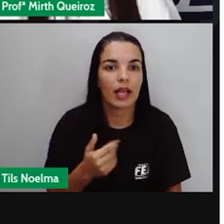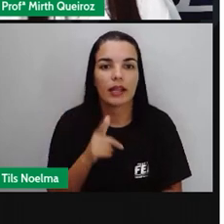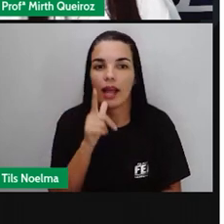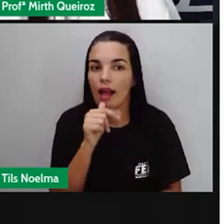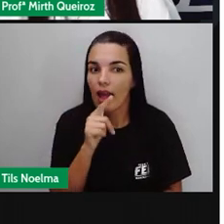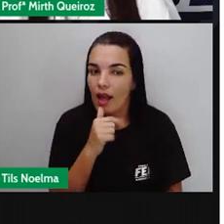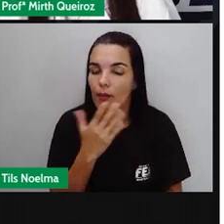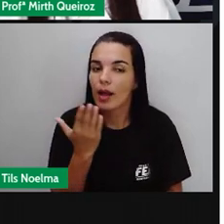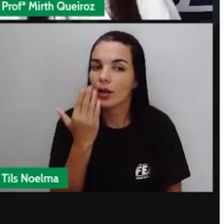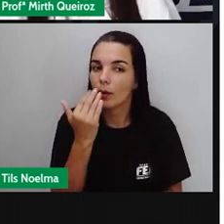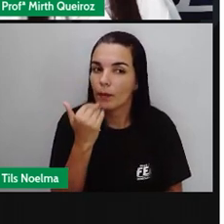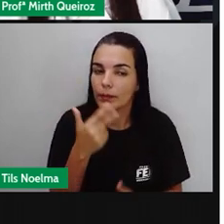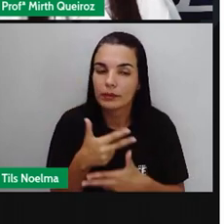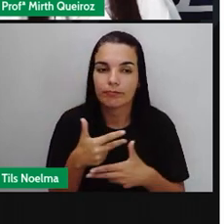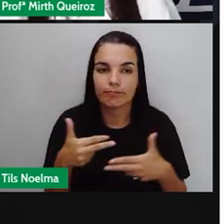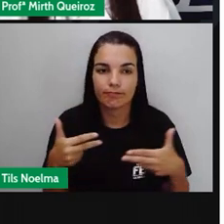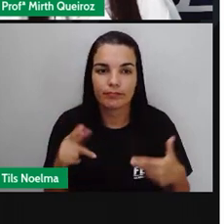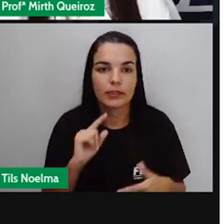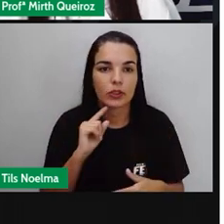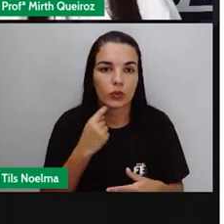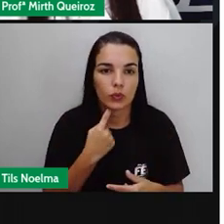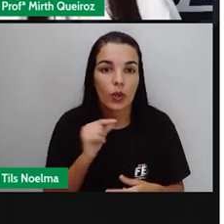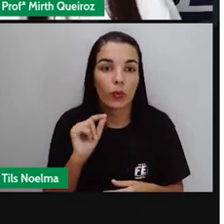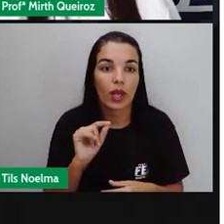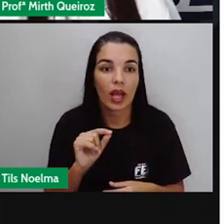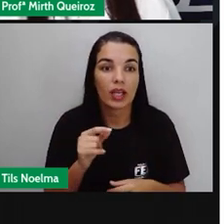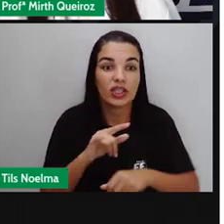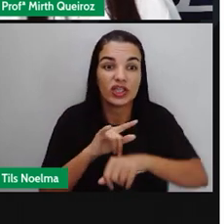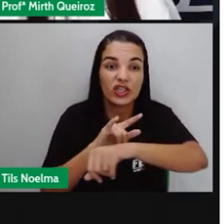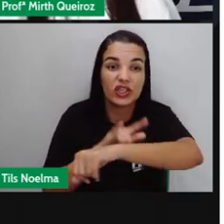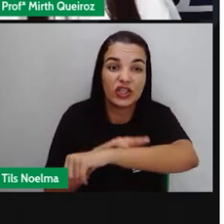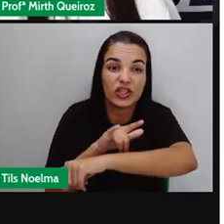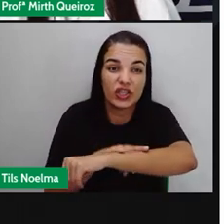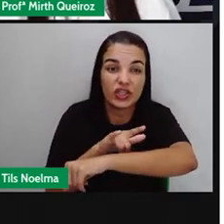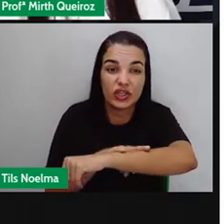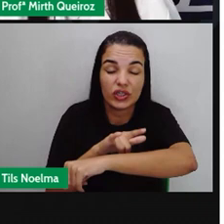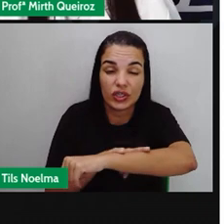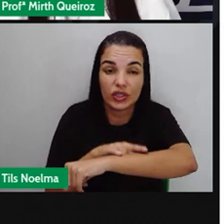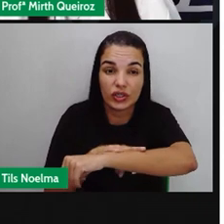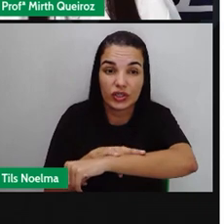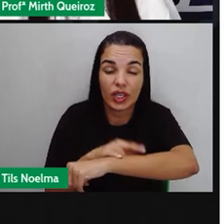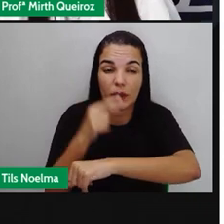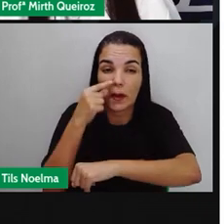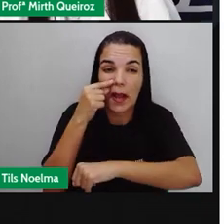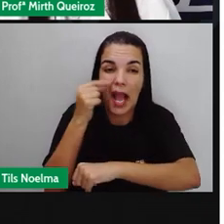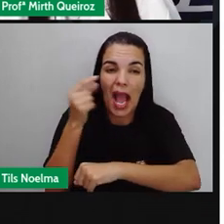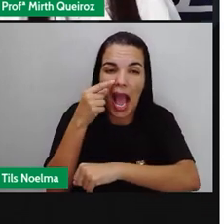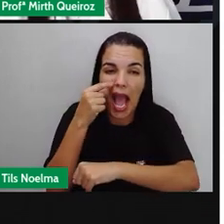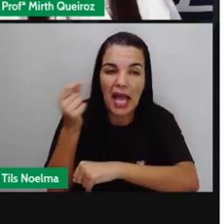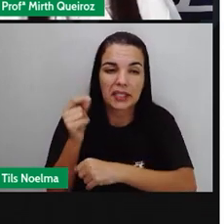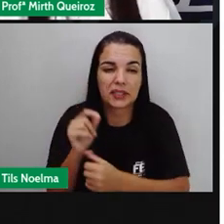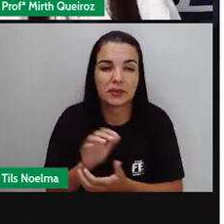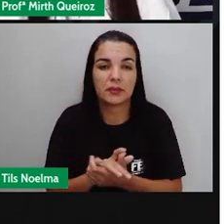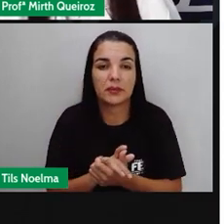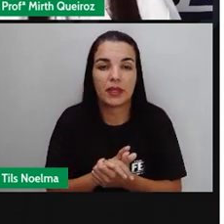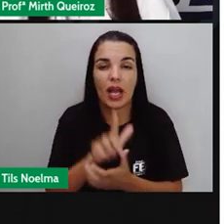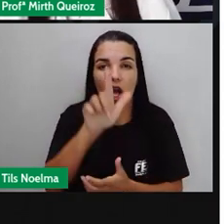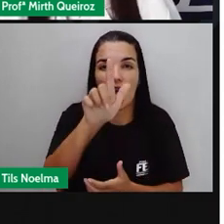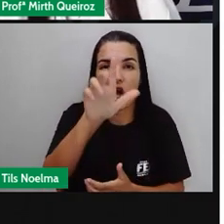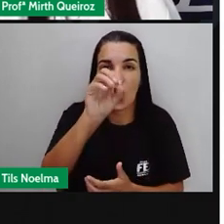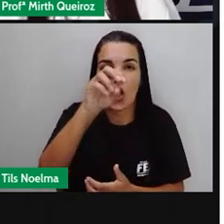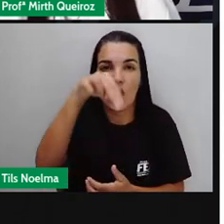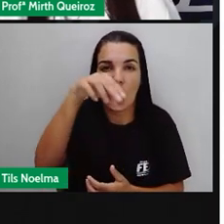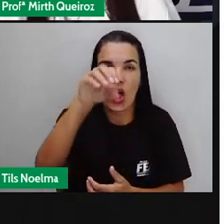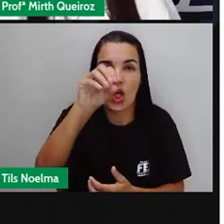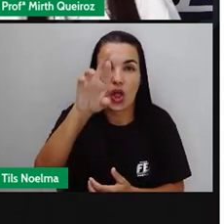contaminados por fezes. Leptospirose, contato com água contaminada pela urina de ratos. Gonorreia,